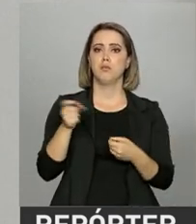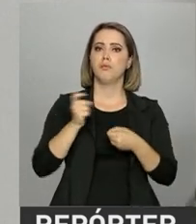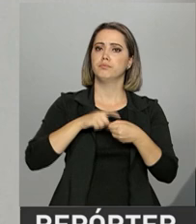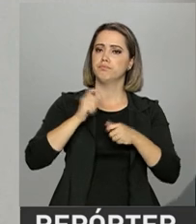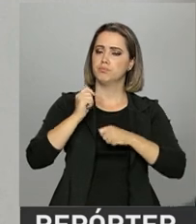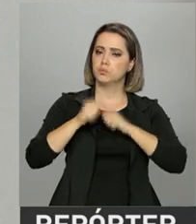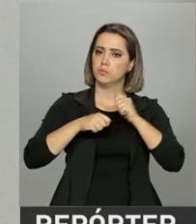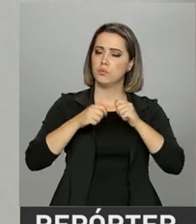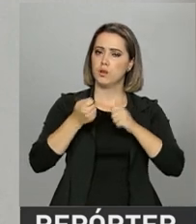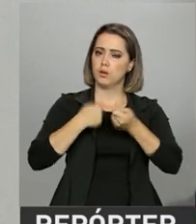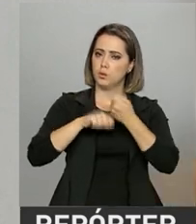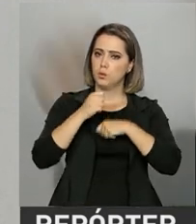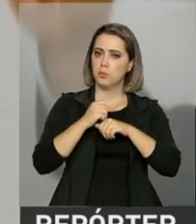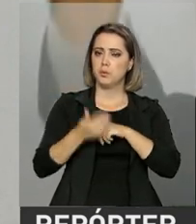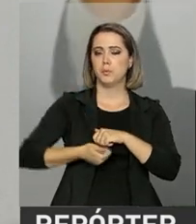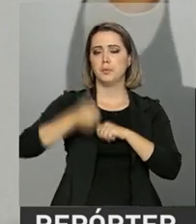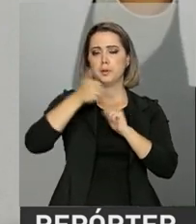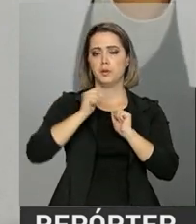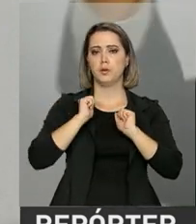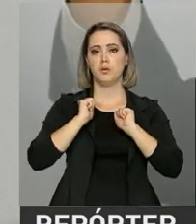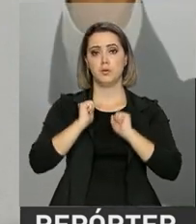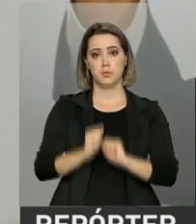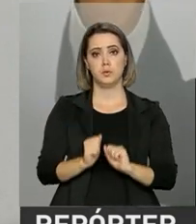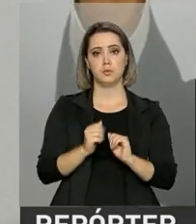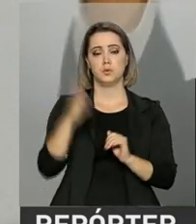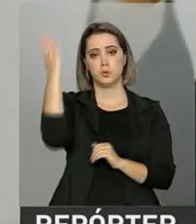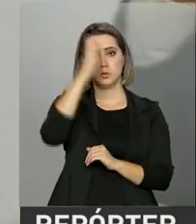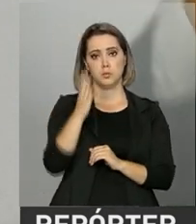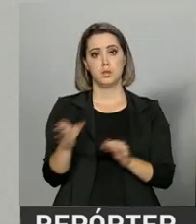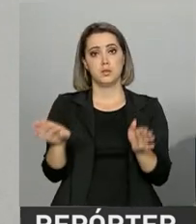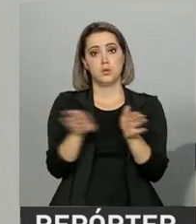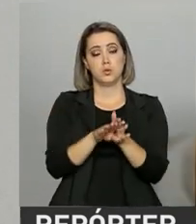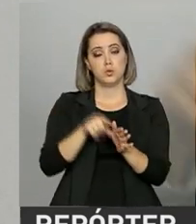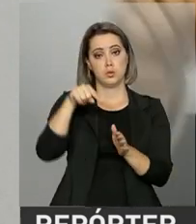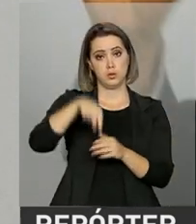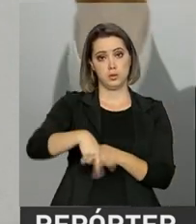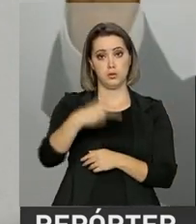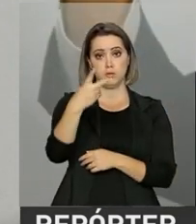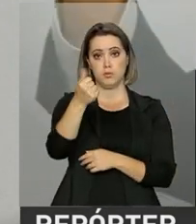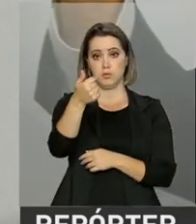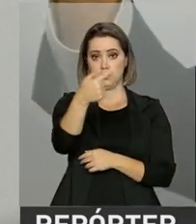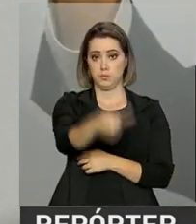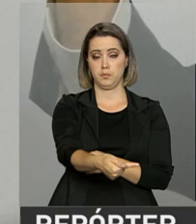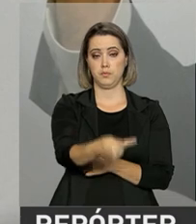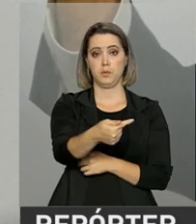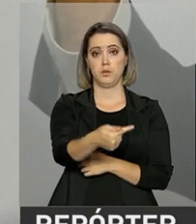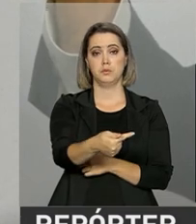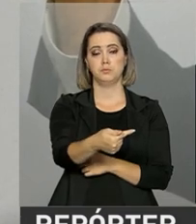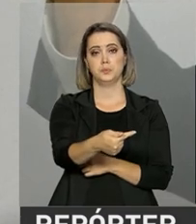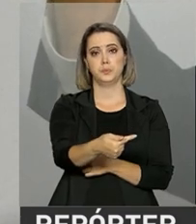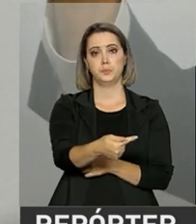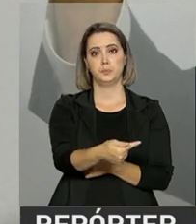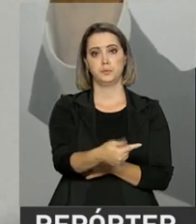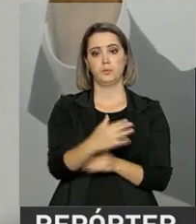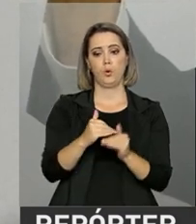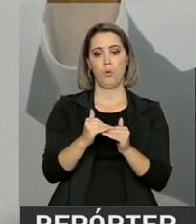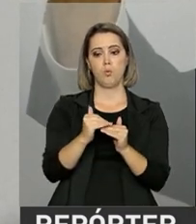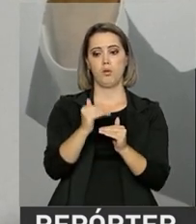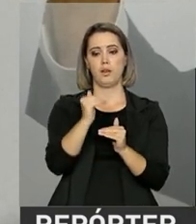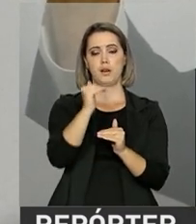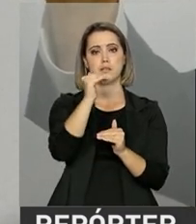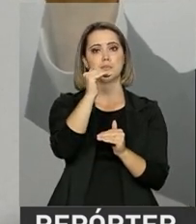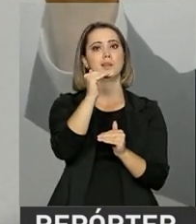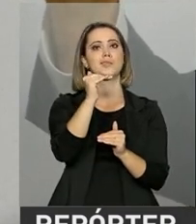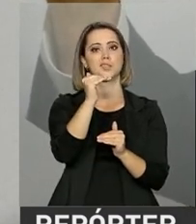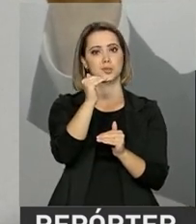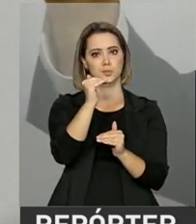sustentável que vai permitir que o Brasil chegue ao final deste ano de 2017 com um crescimento